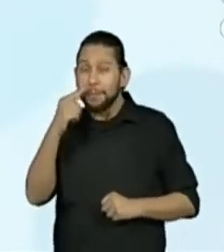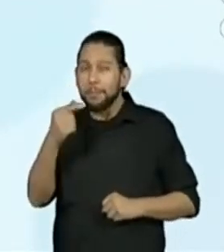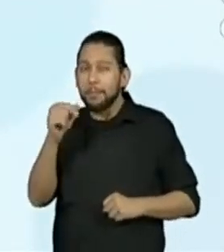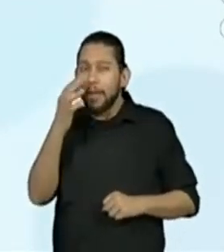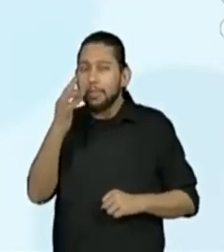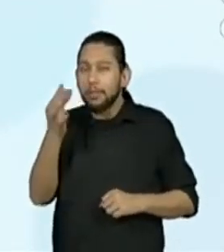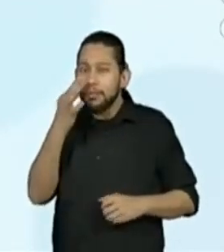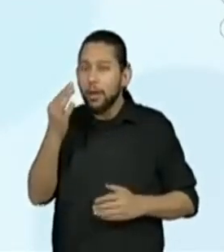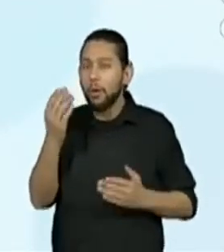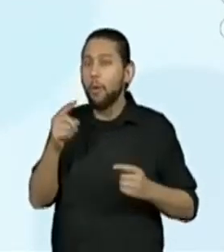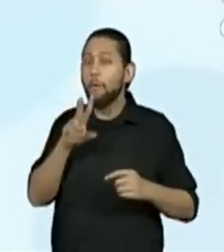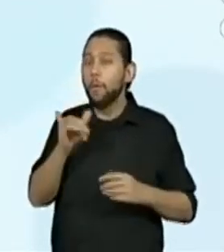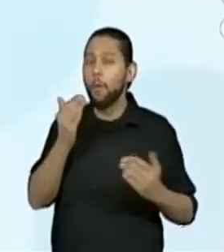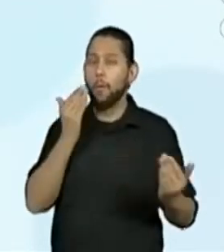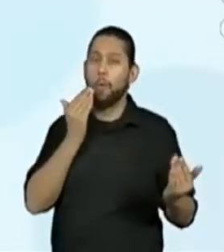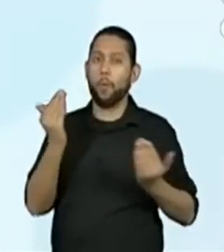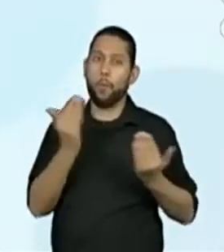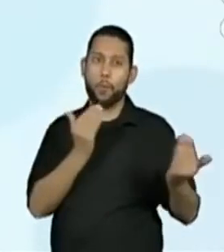destacados.